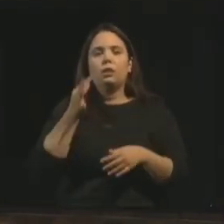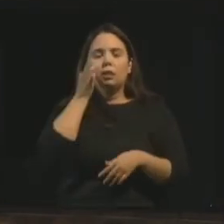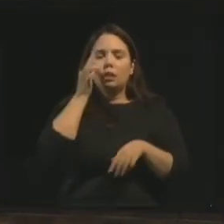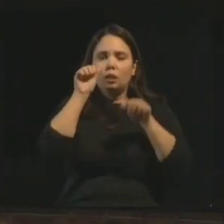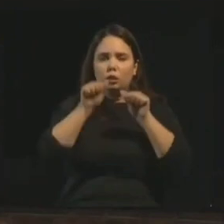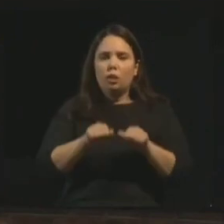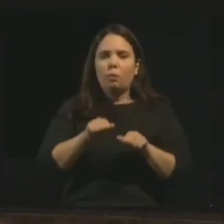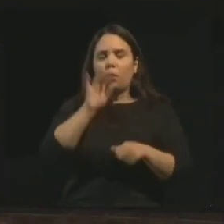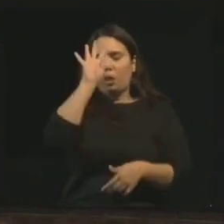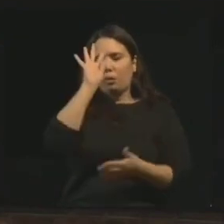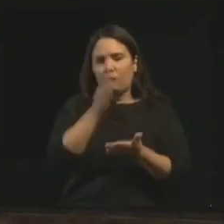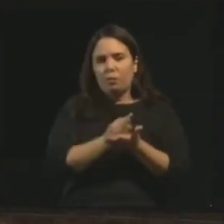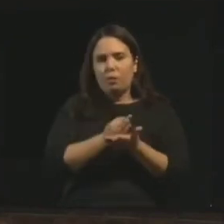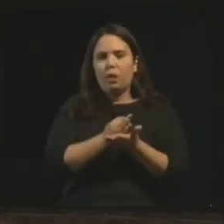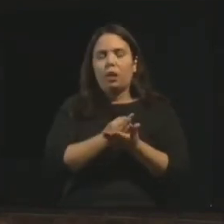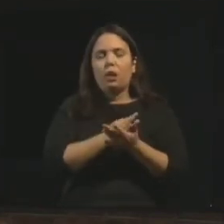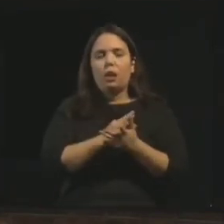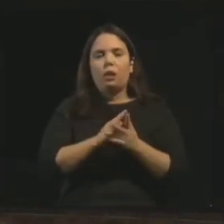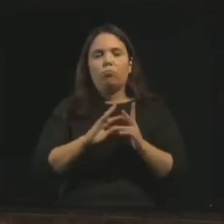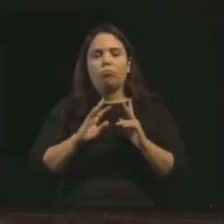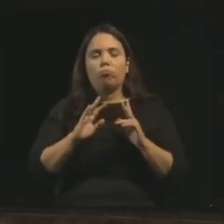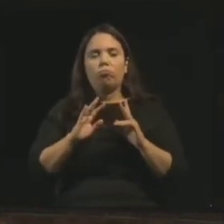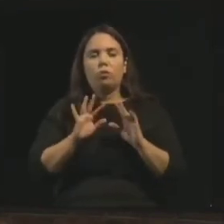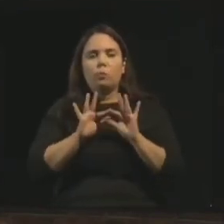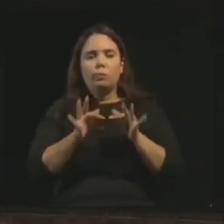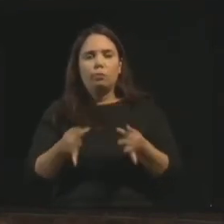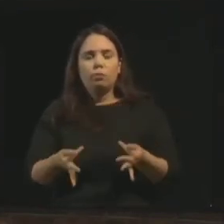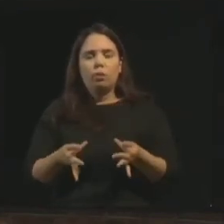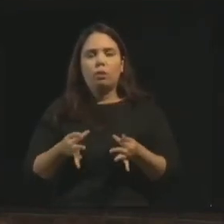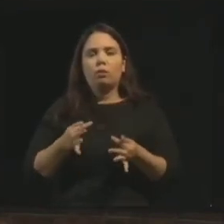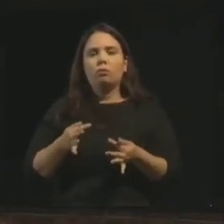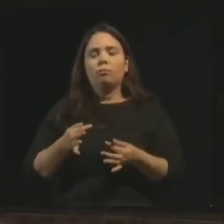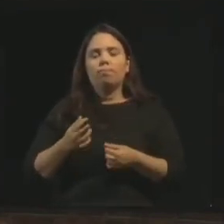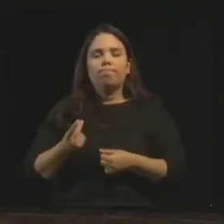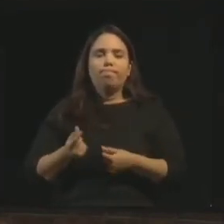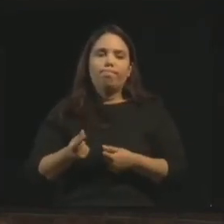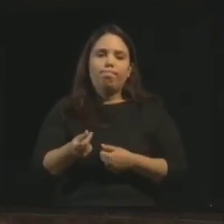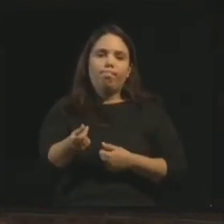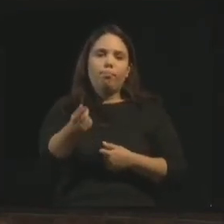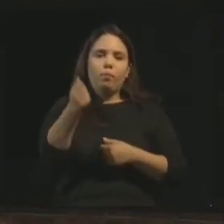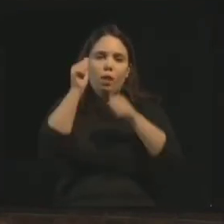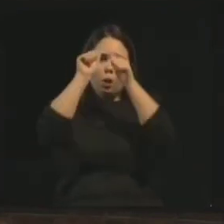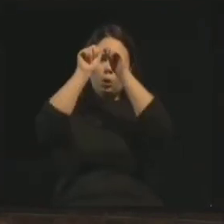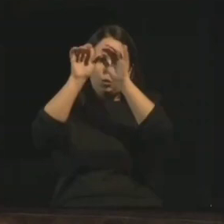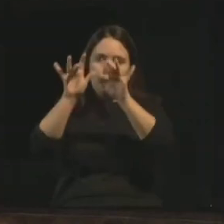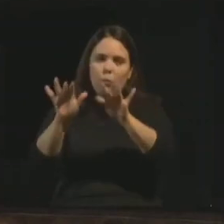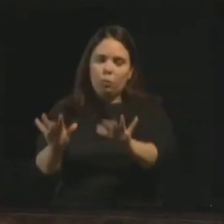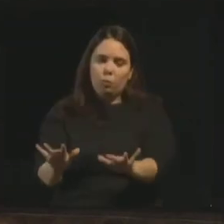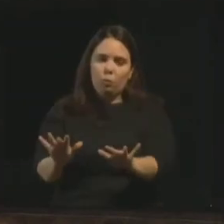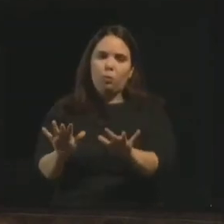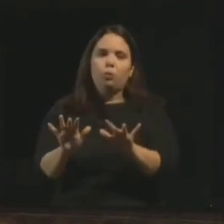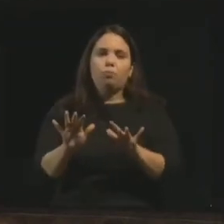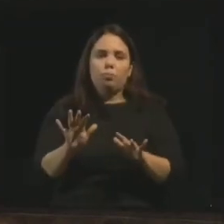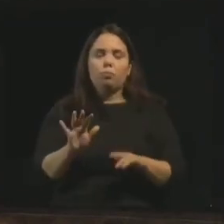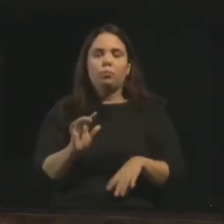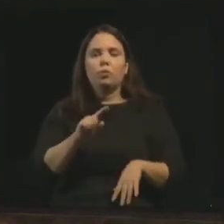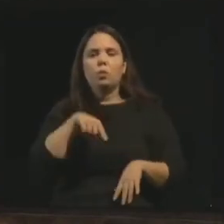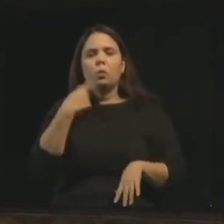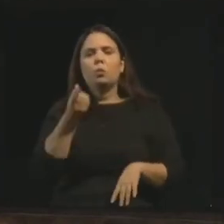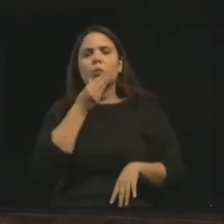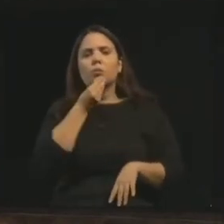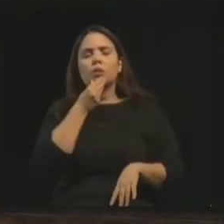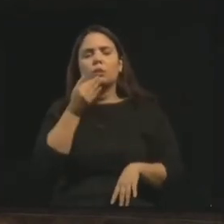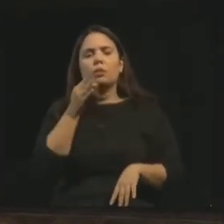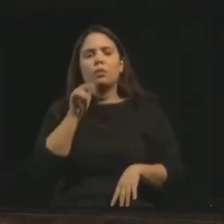fé e da humildade, espalhe os dons do eterno em luzes de claridade. Um outro menino,